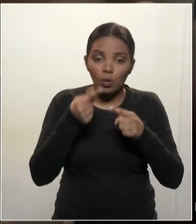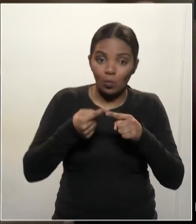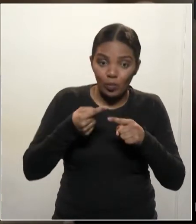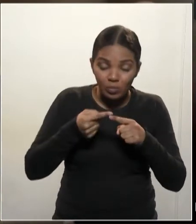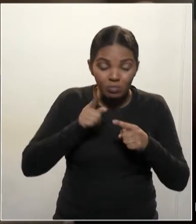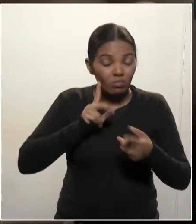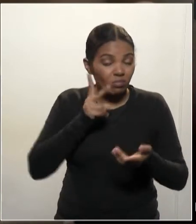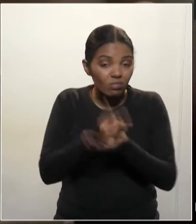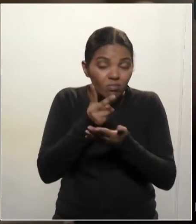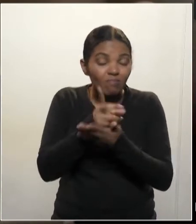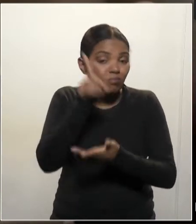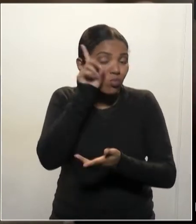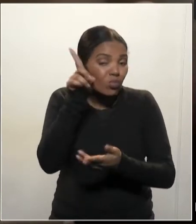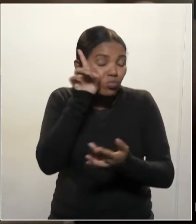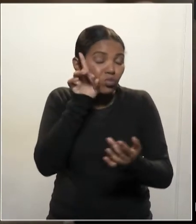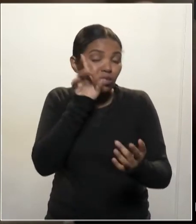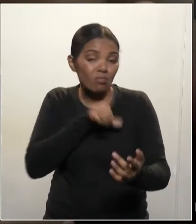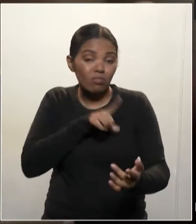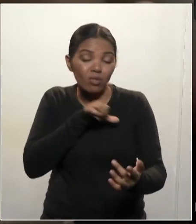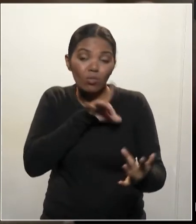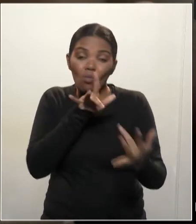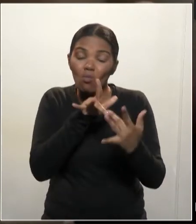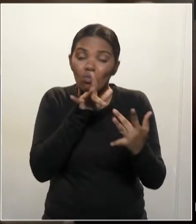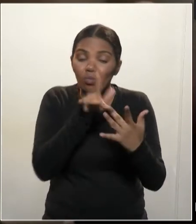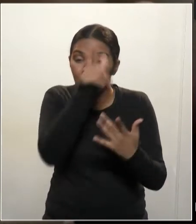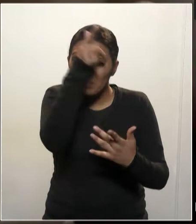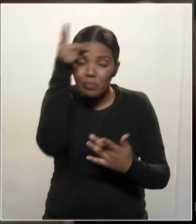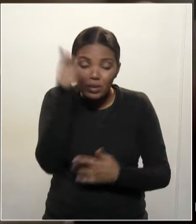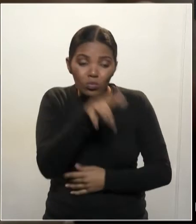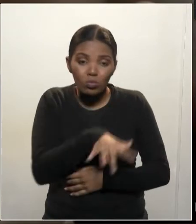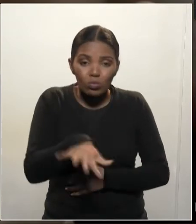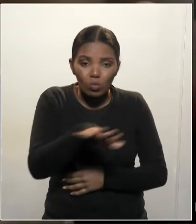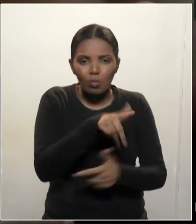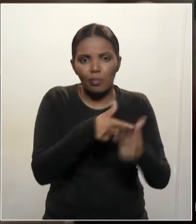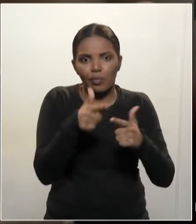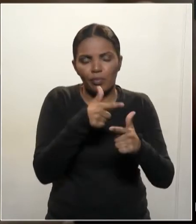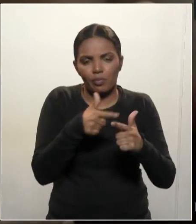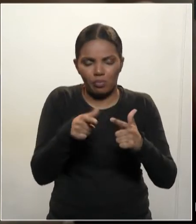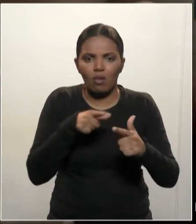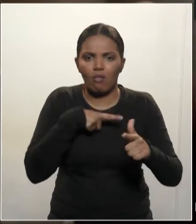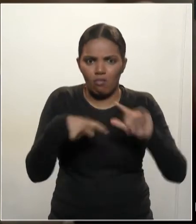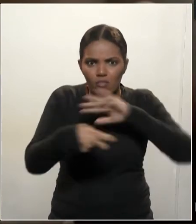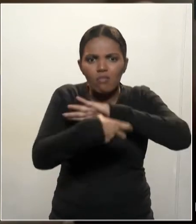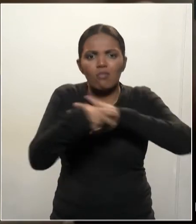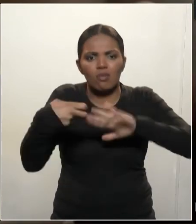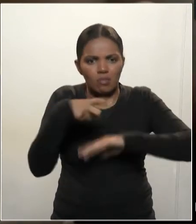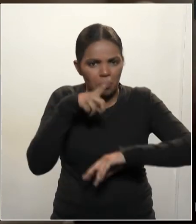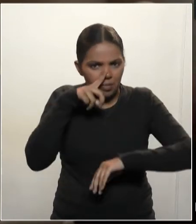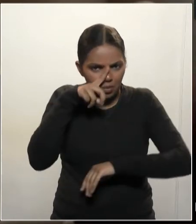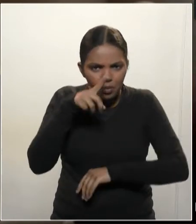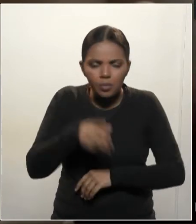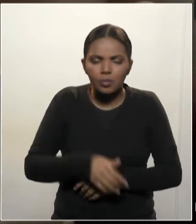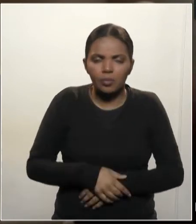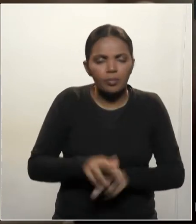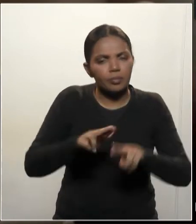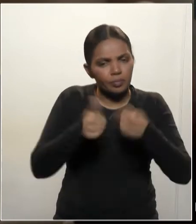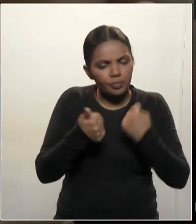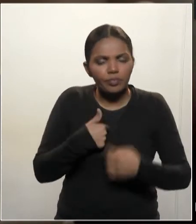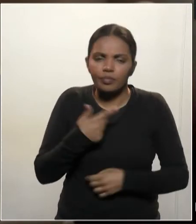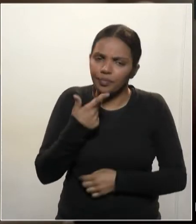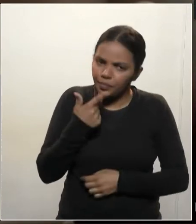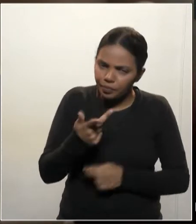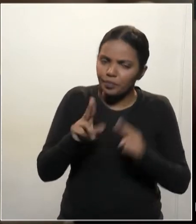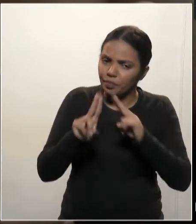diretamente com pessoas envolvidas com o crime. Então, essa é uma situação que quero fazer esse breve